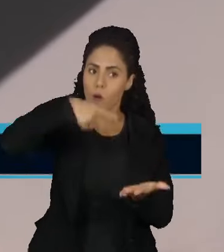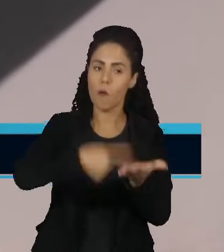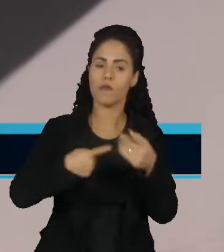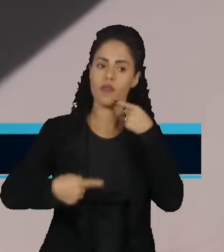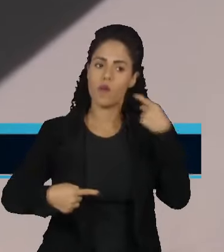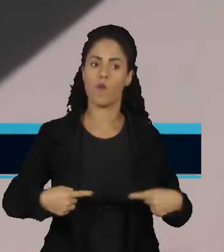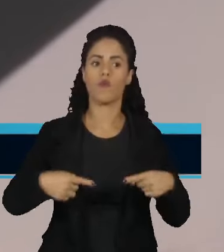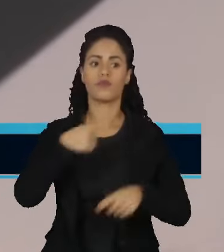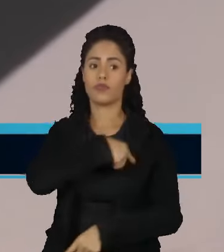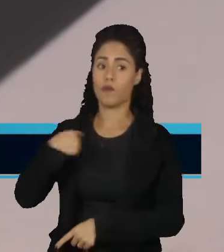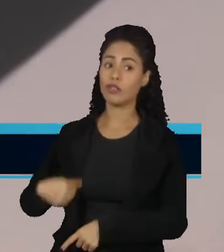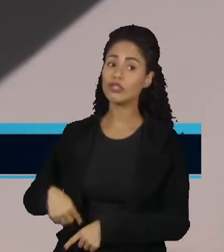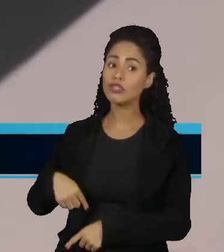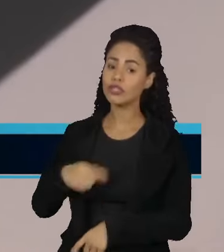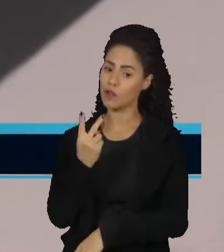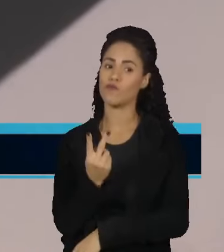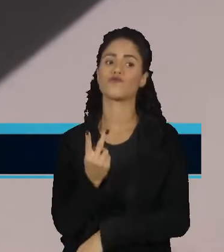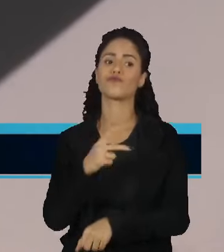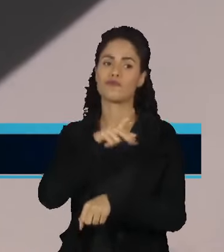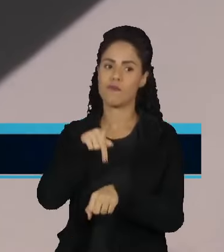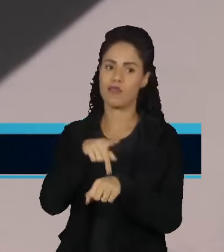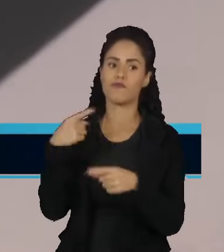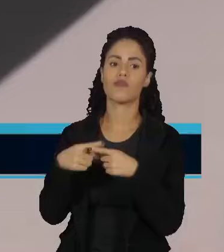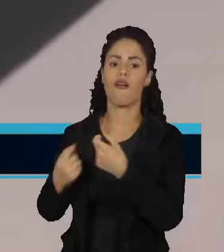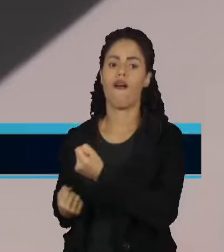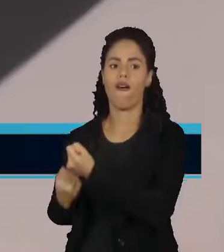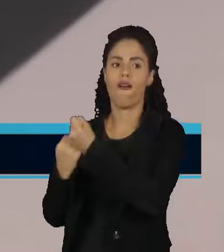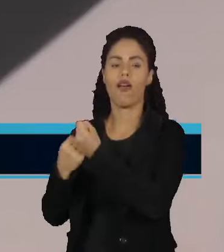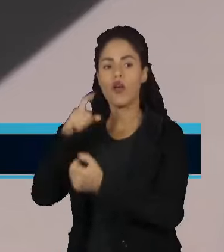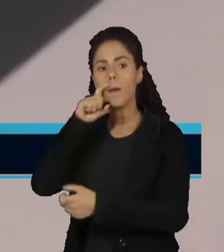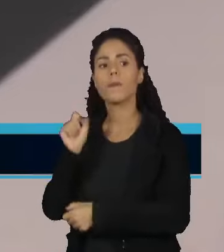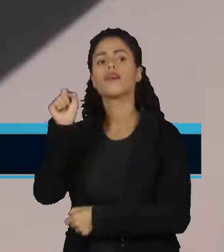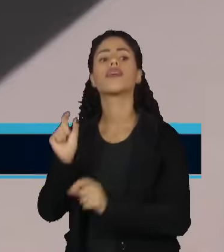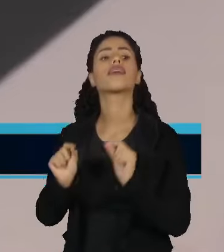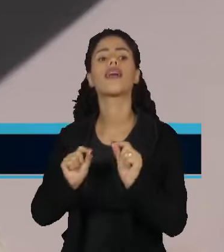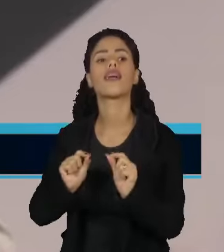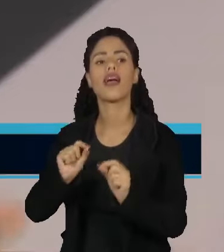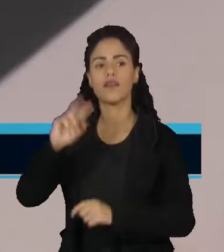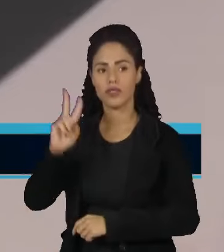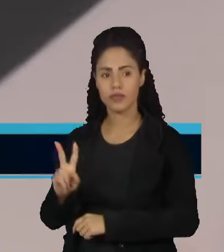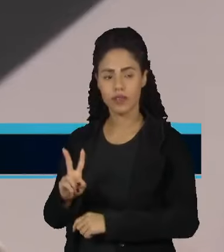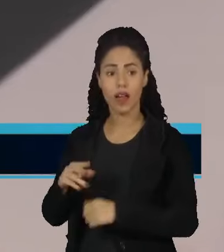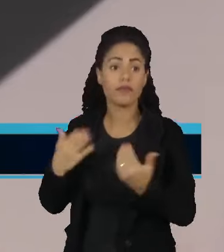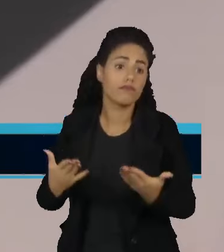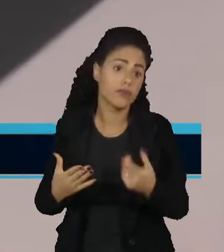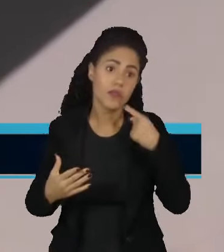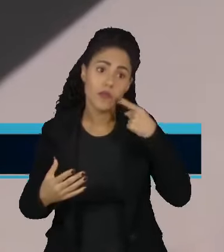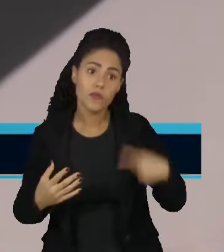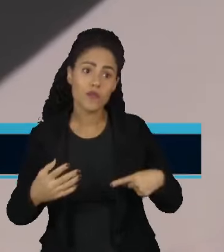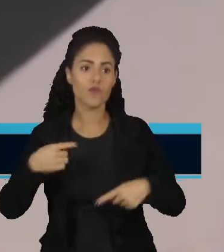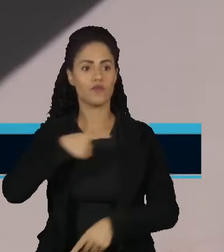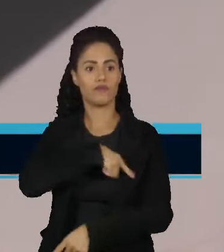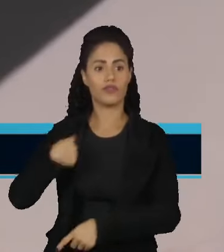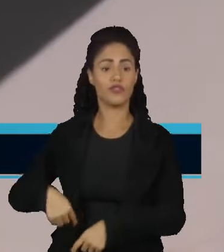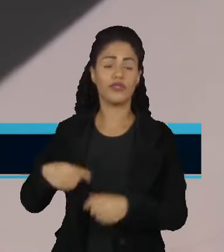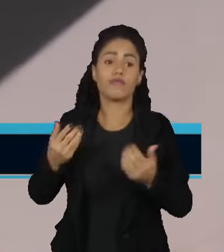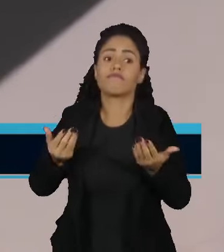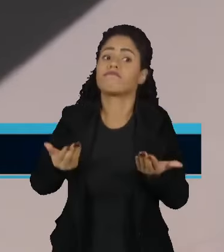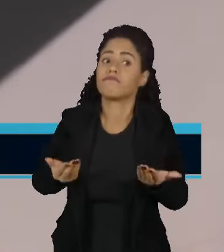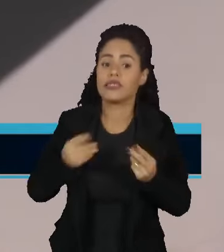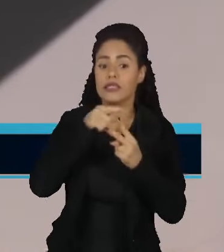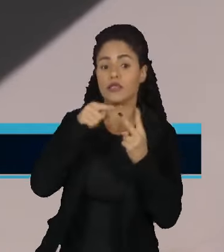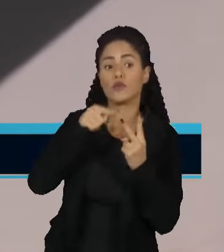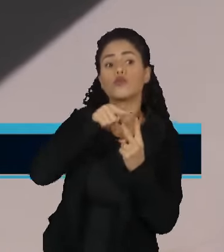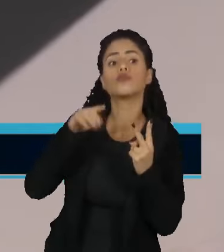com a China, porque quem dá sustentação ao Maduro e à Venezuela é a Rússia e a China. Então, sem chamar esses